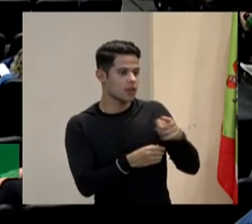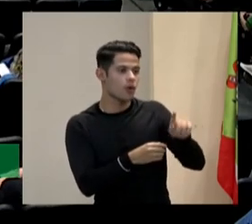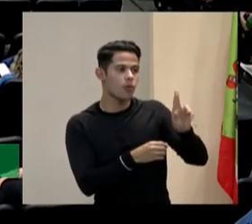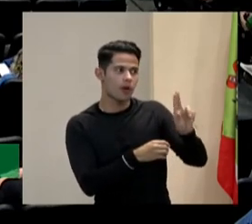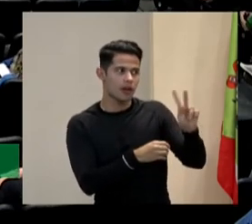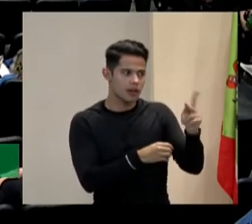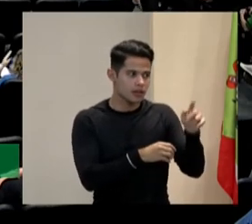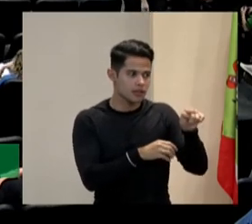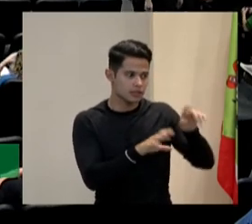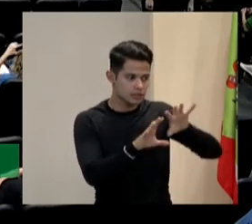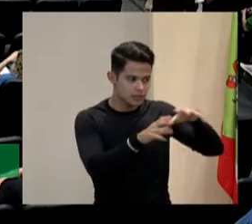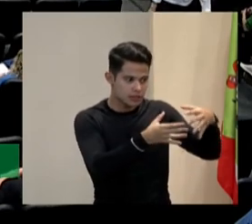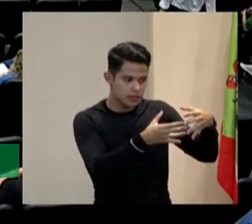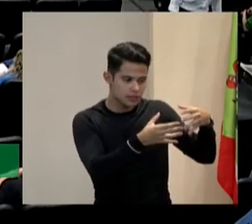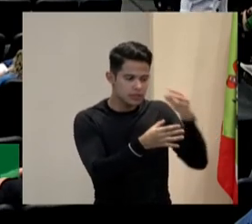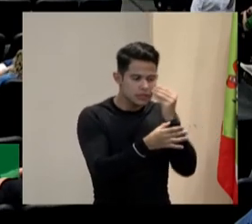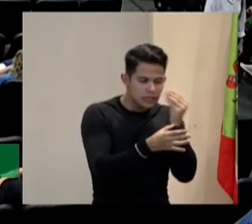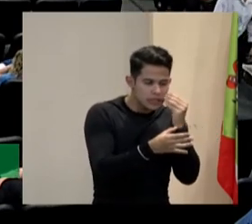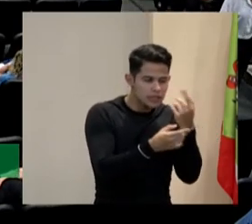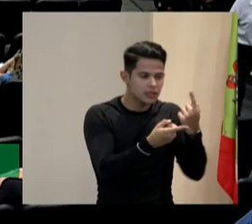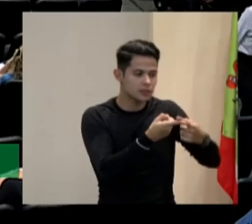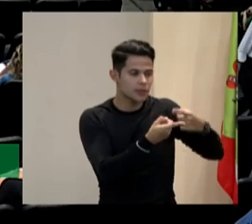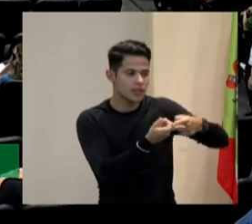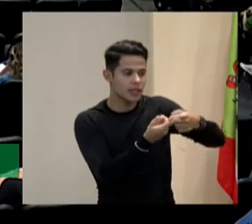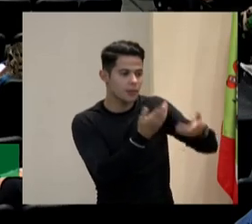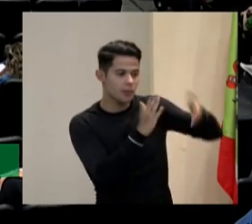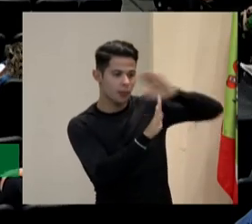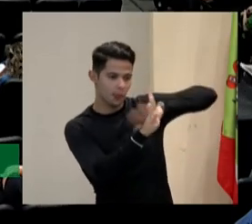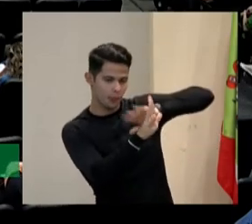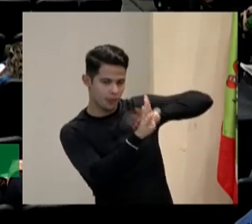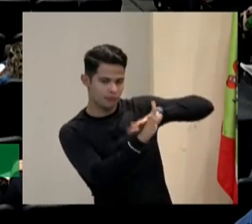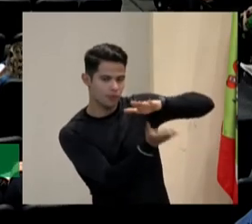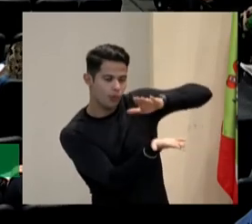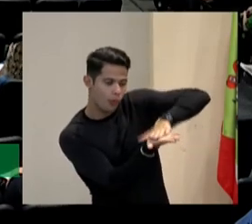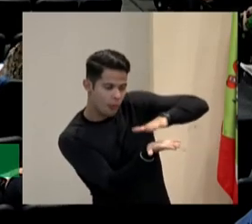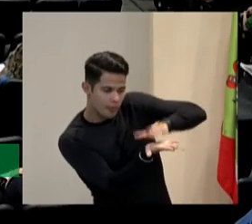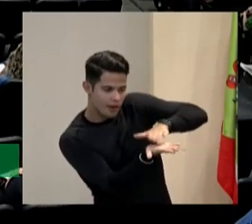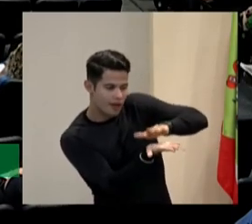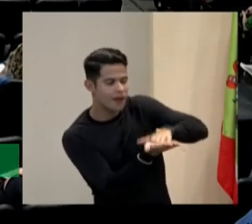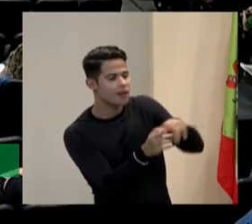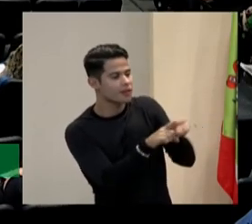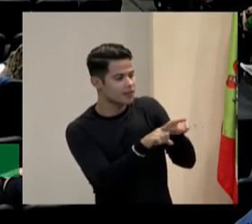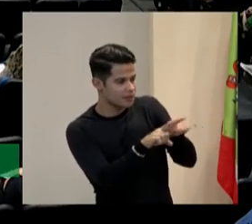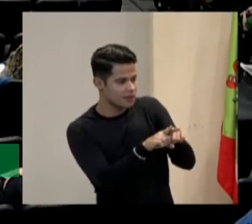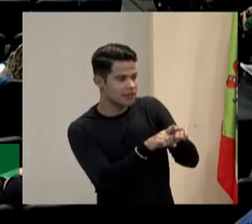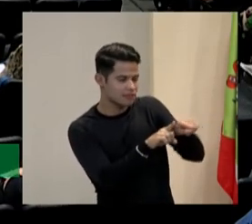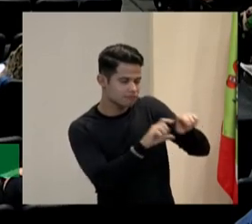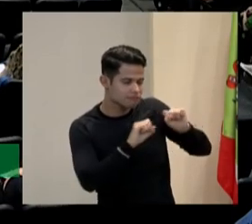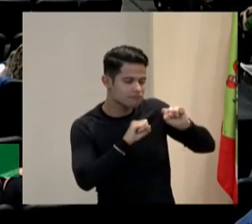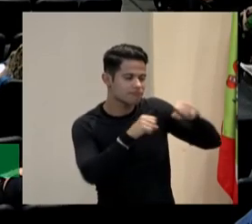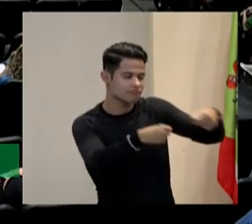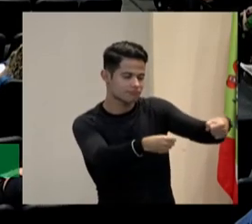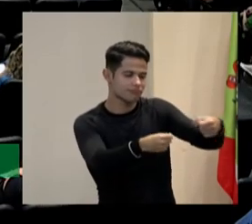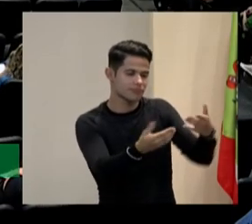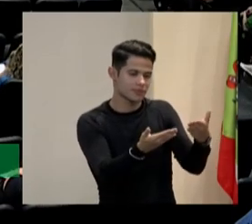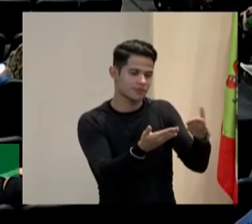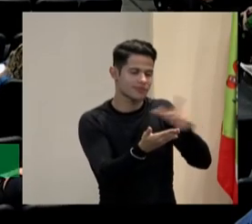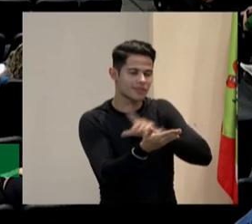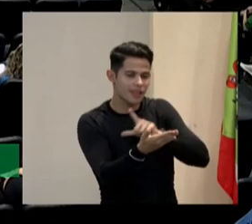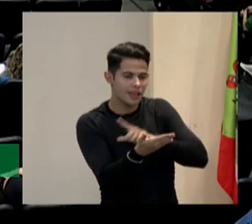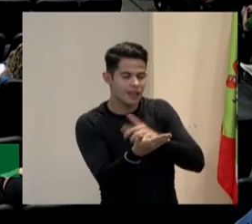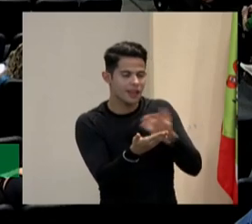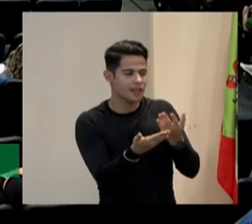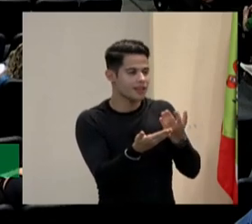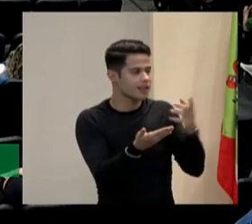está tentando porque ele está sendo cobrado também né ele está tentando fazer isso acontecer a gente tem algumas barreiras um pouco mais embaixo